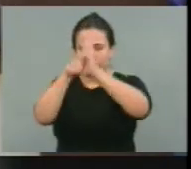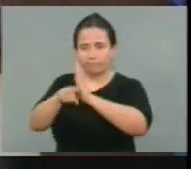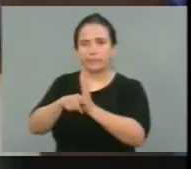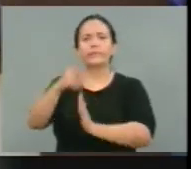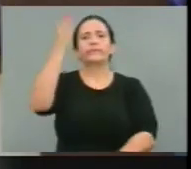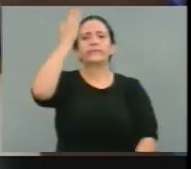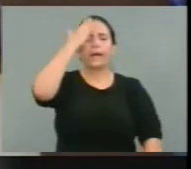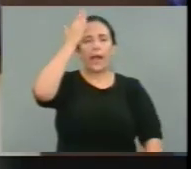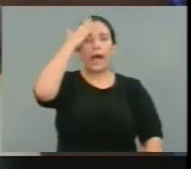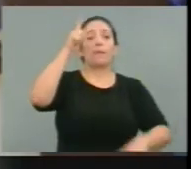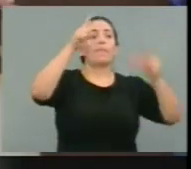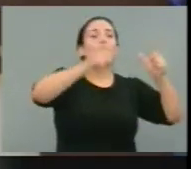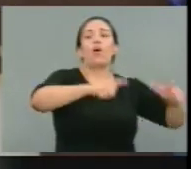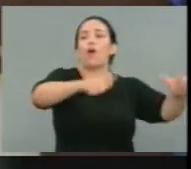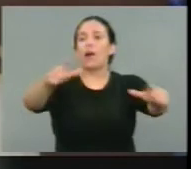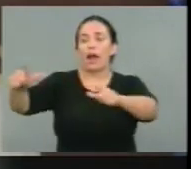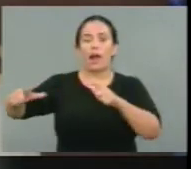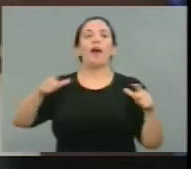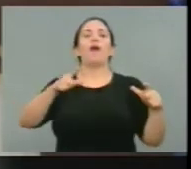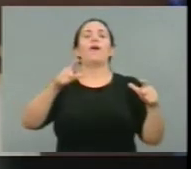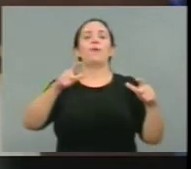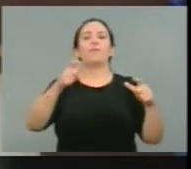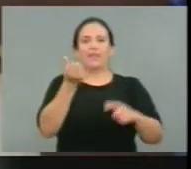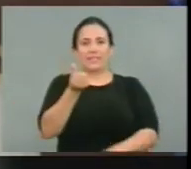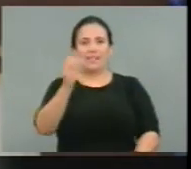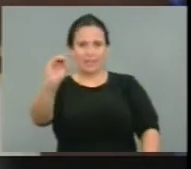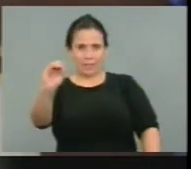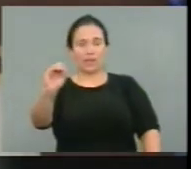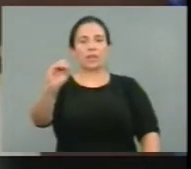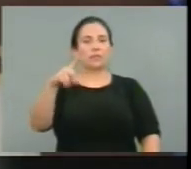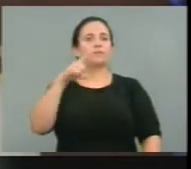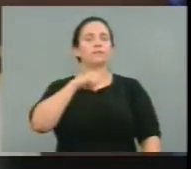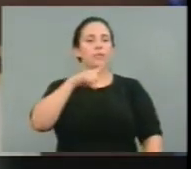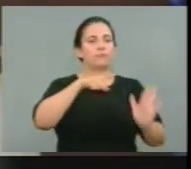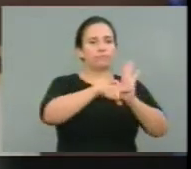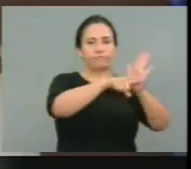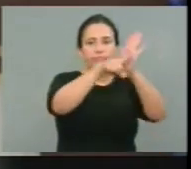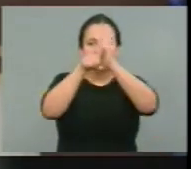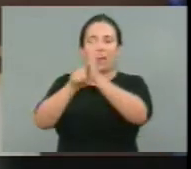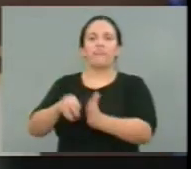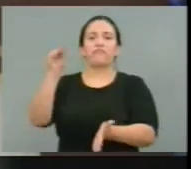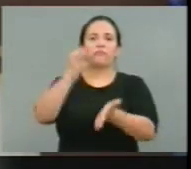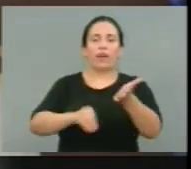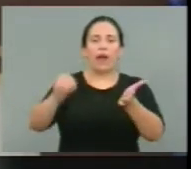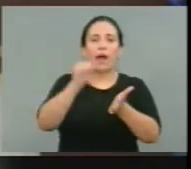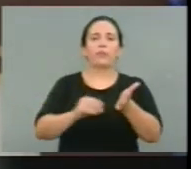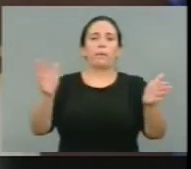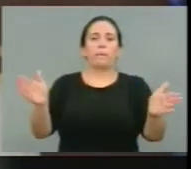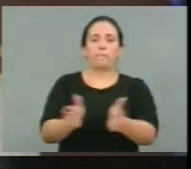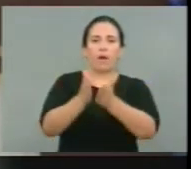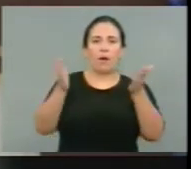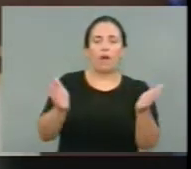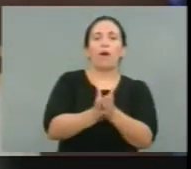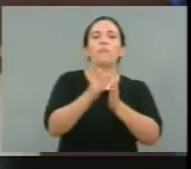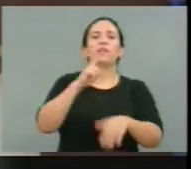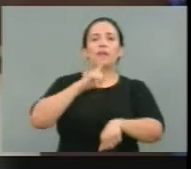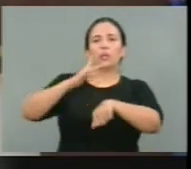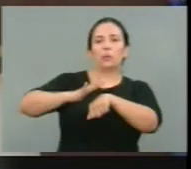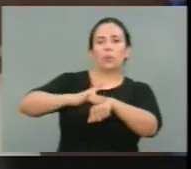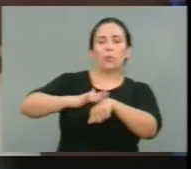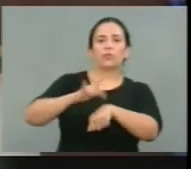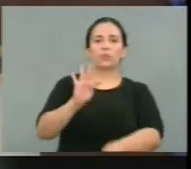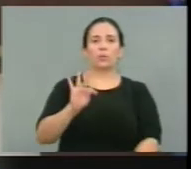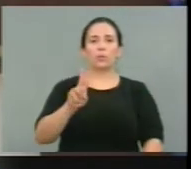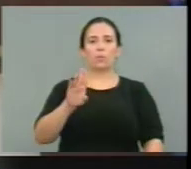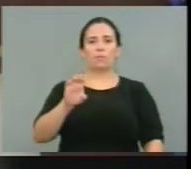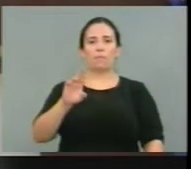eventos ocorreu. e aí quando você junta as informações são os territórios com maior taxa de tuberculose, maior taxa